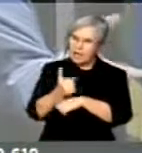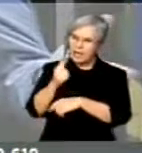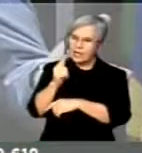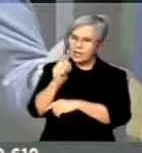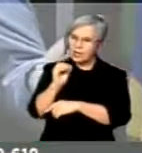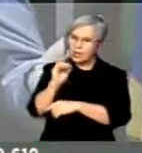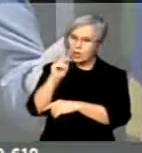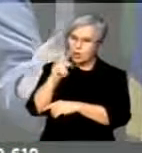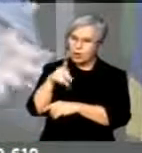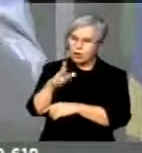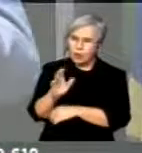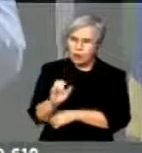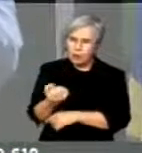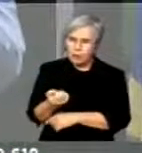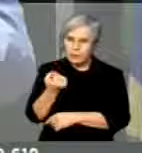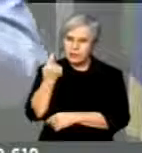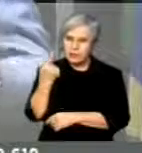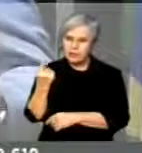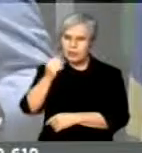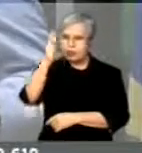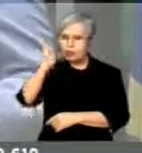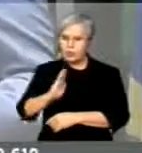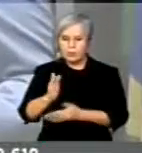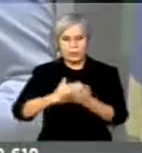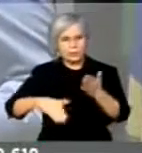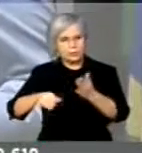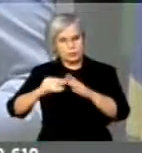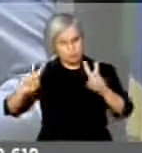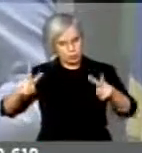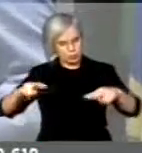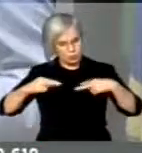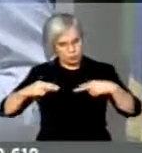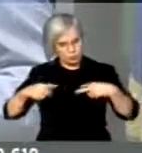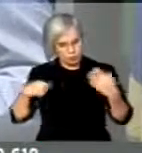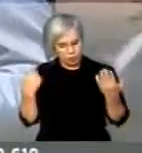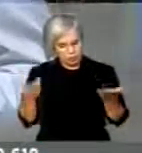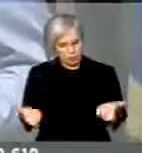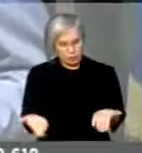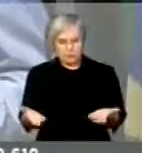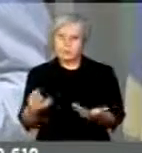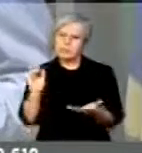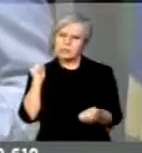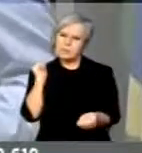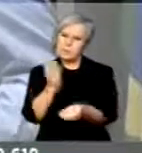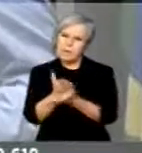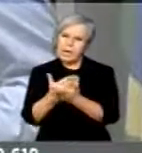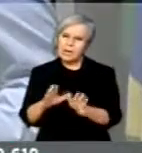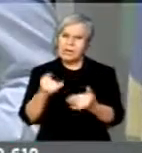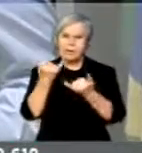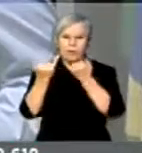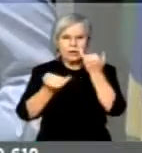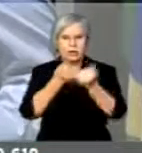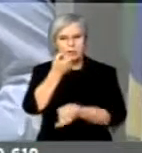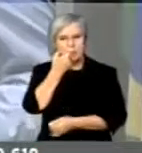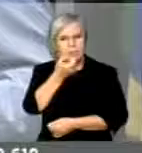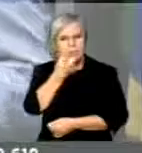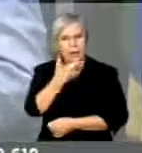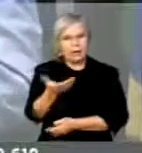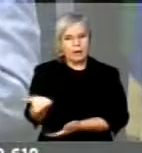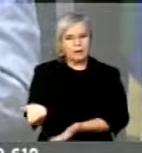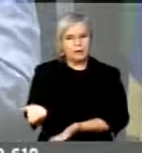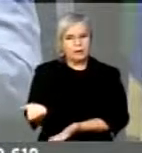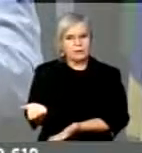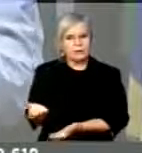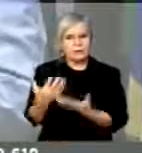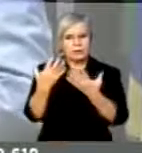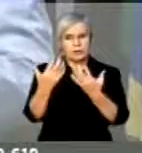Gente, o Brasil está nos assistindo. Vamos parar com essa palhaçada. Vamos